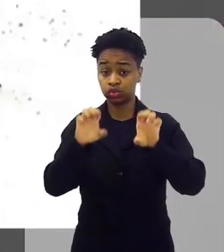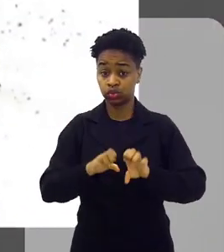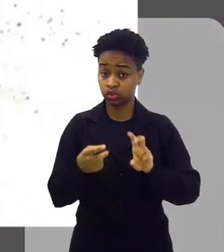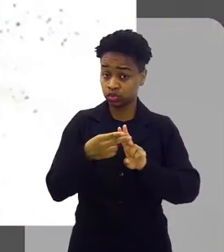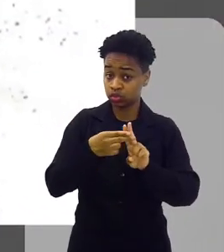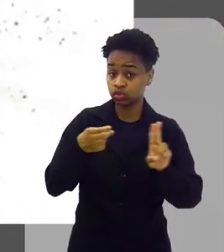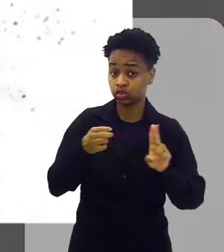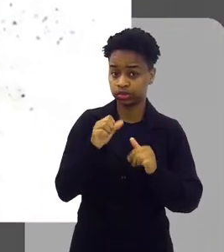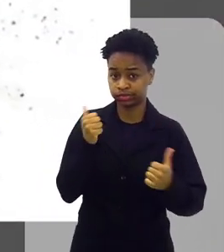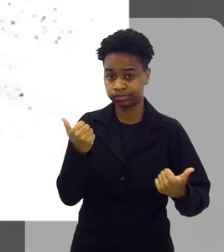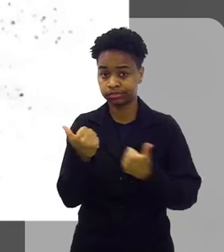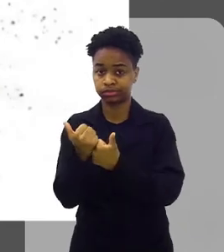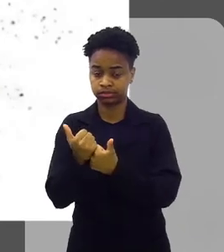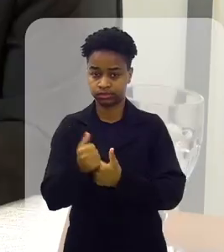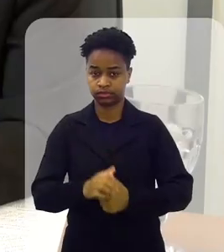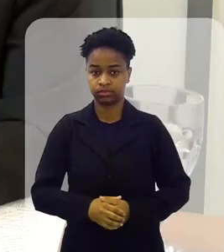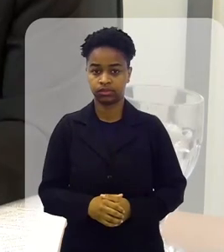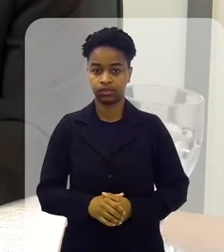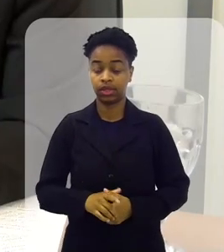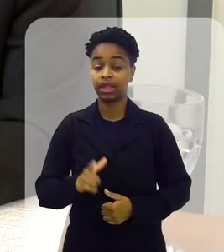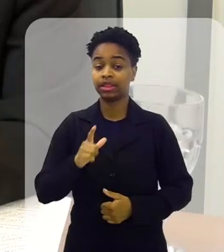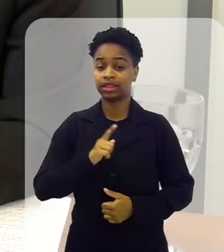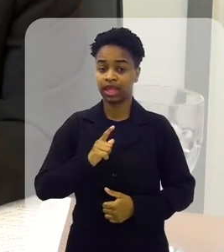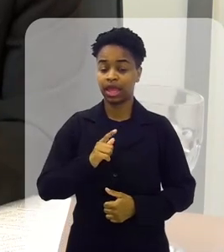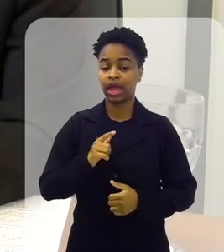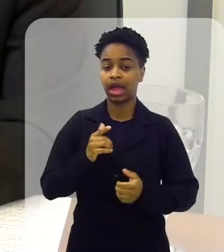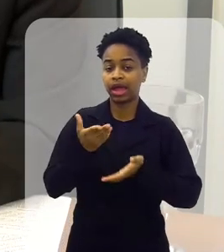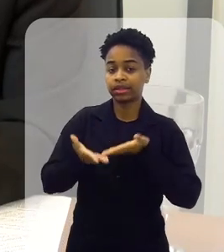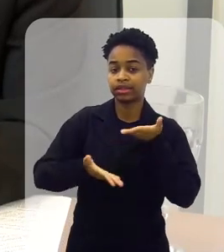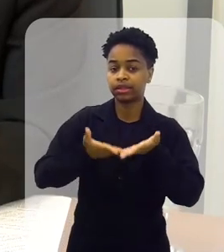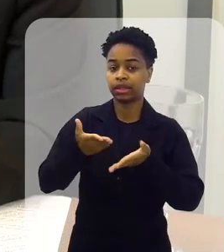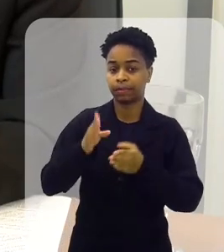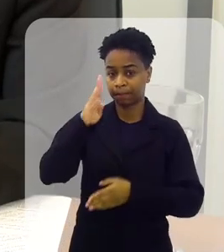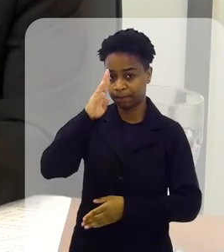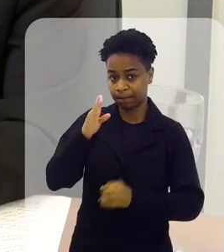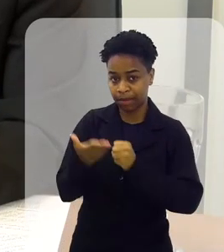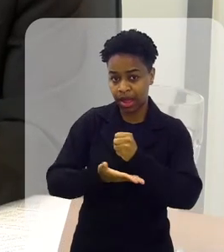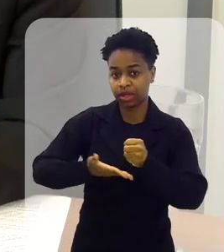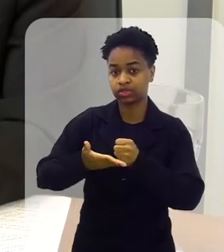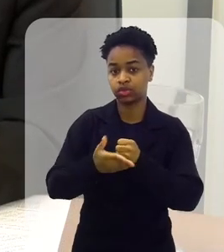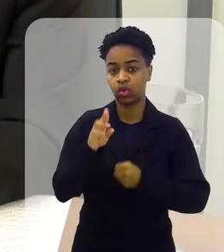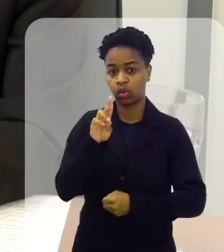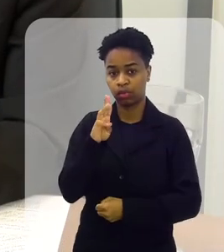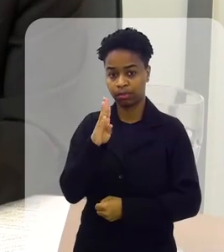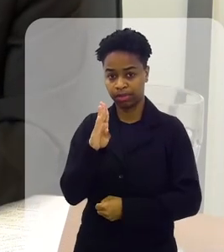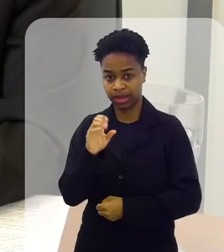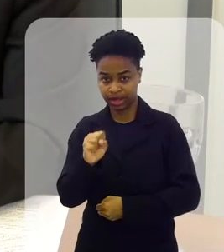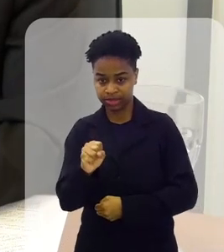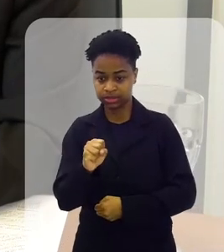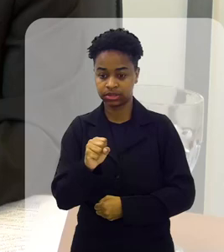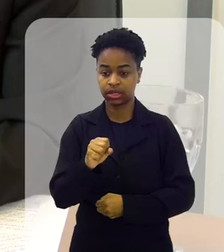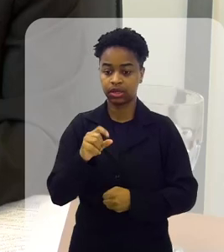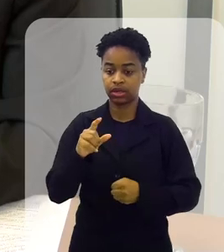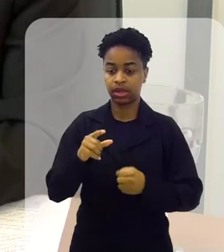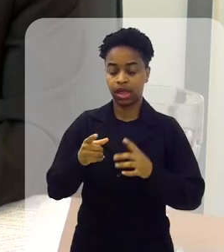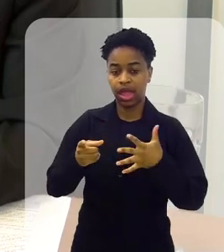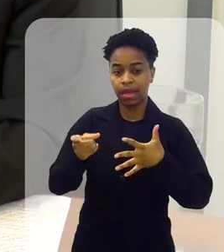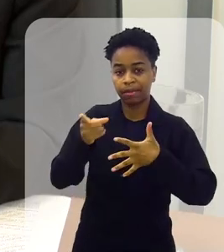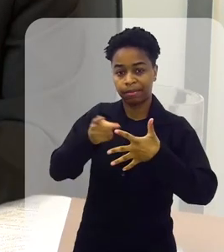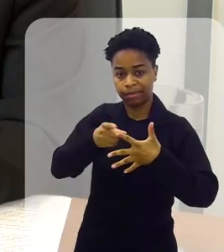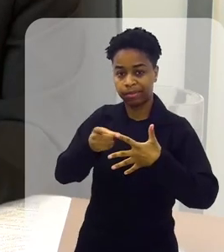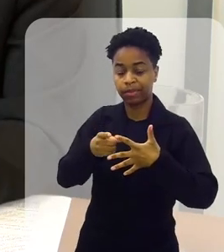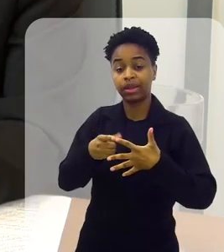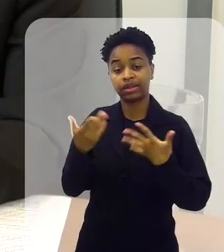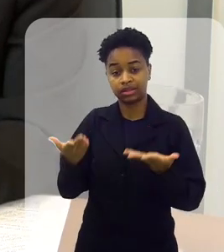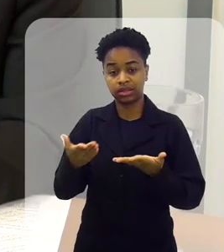estrutura do SUS nesse processo. A gente tem a atenção básica, que é a atenção primária em saúde, que é a porta de entrada do SUS na maioria